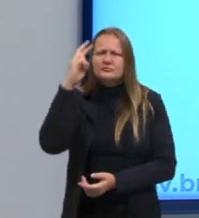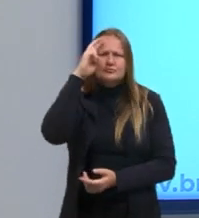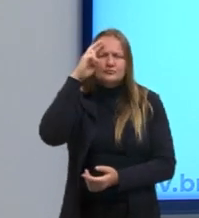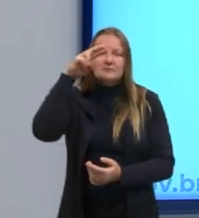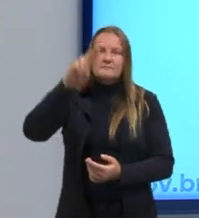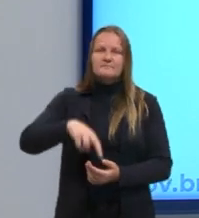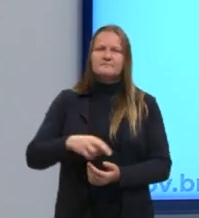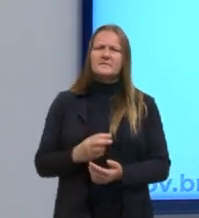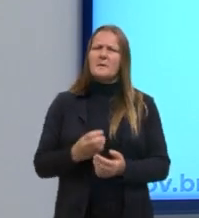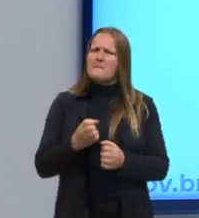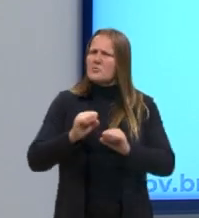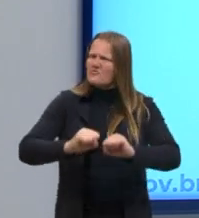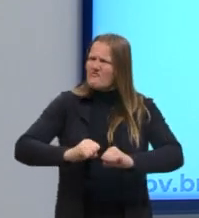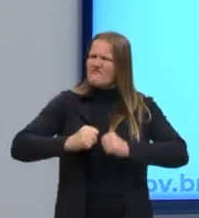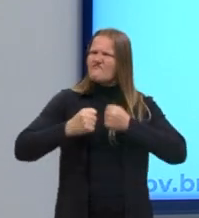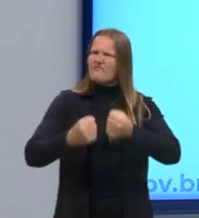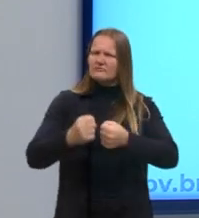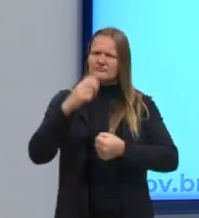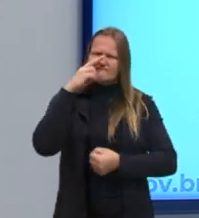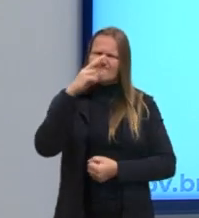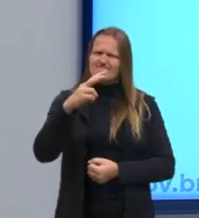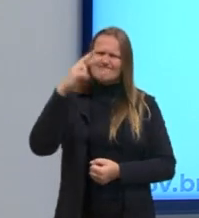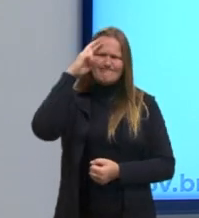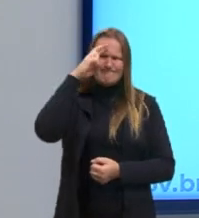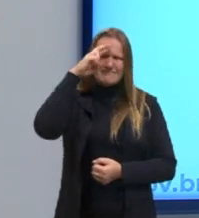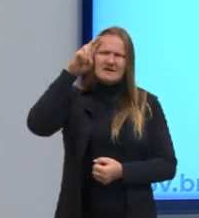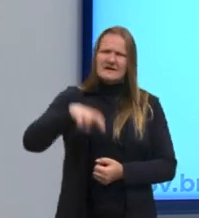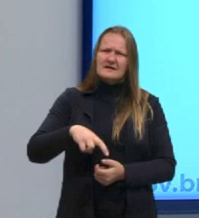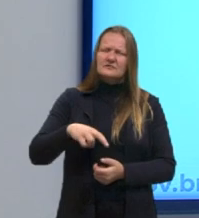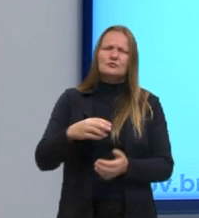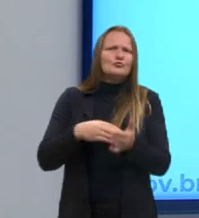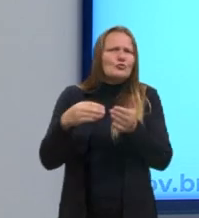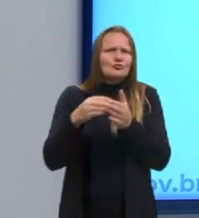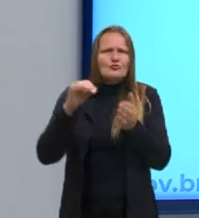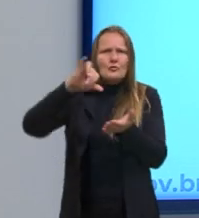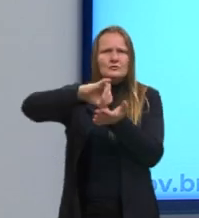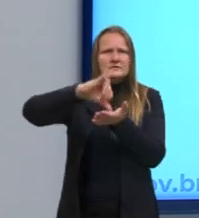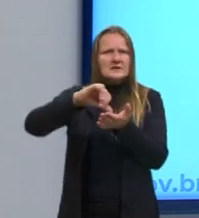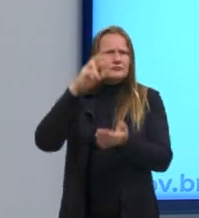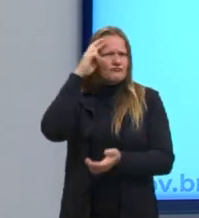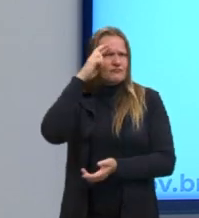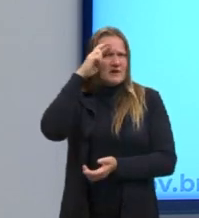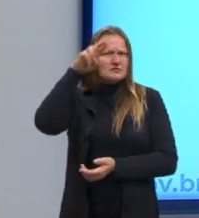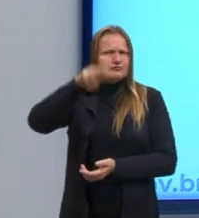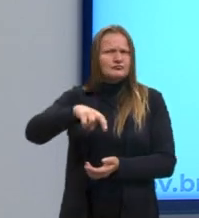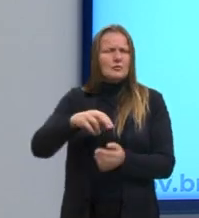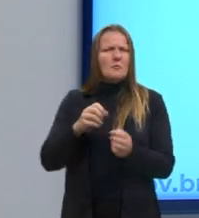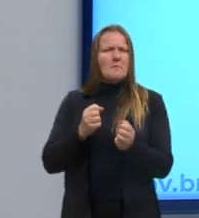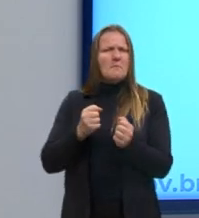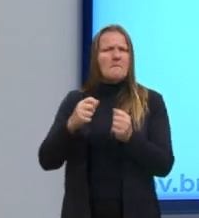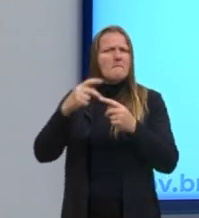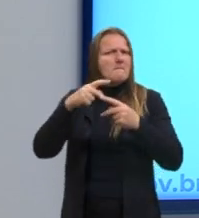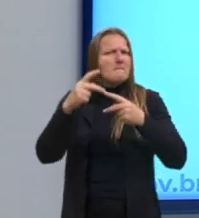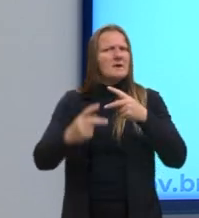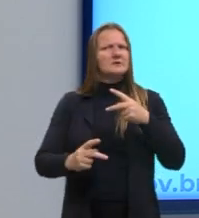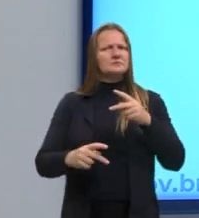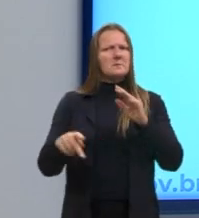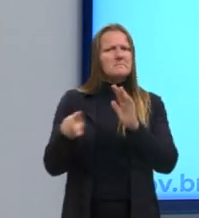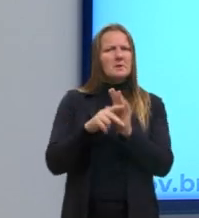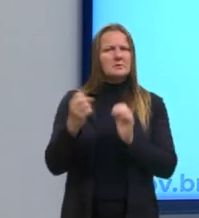muito forte, muito contundente o uso da razão. A razão como o principal paradigma da modernidade.